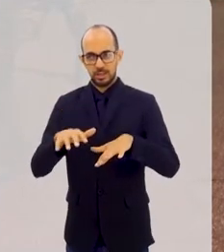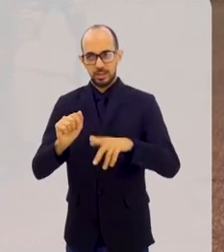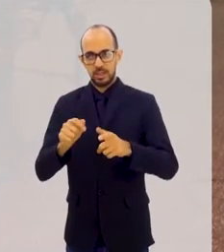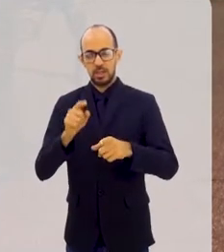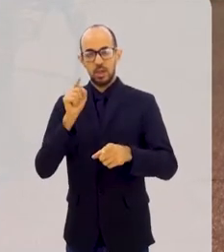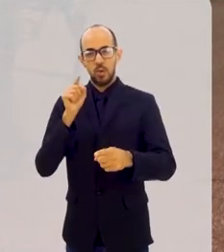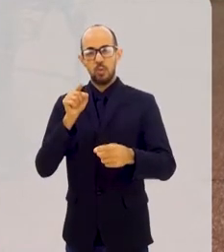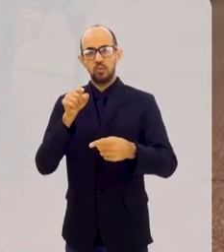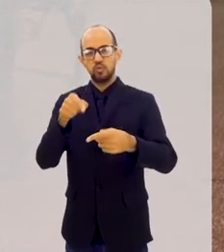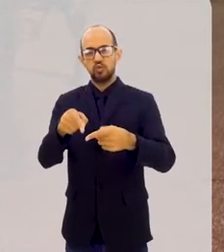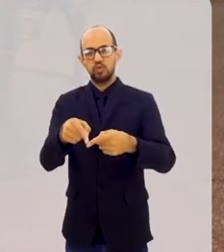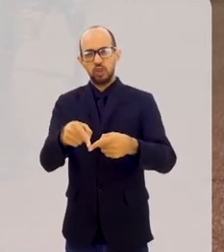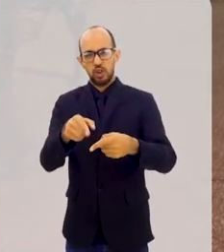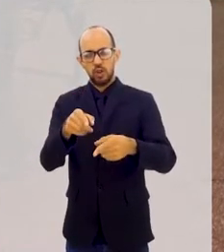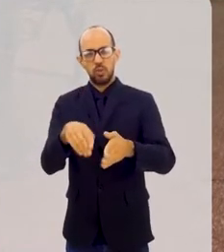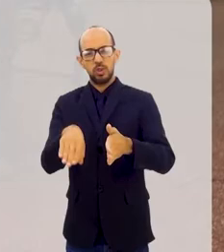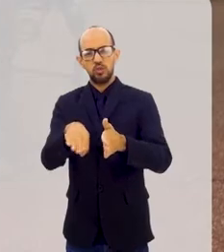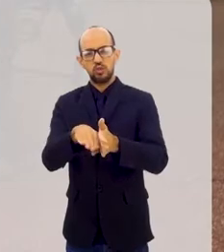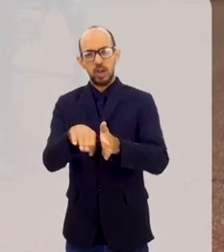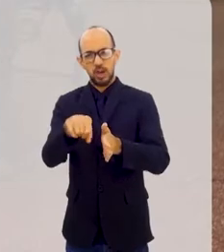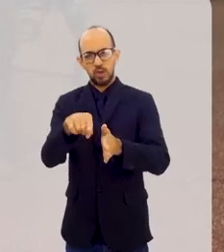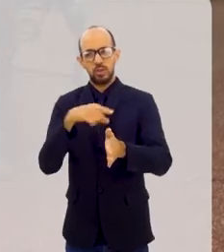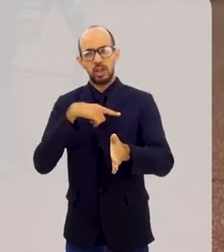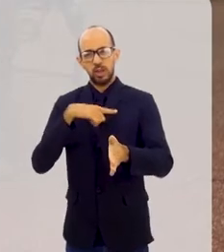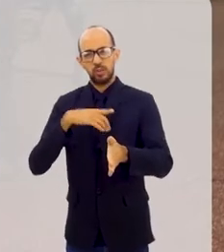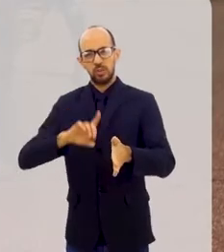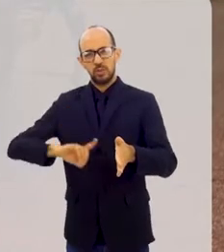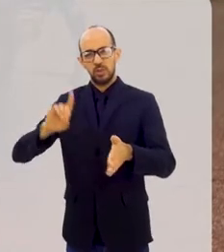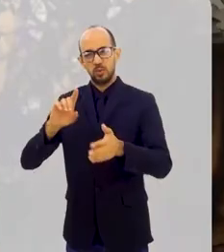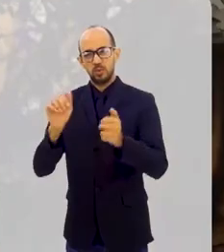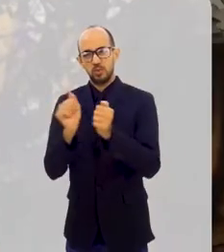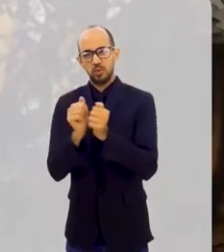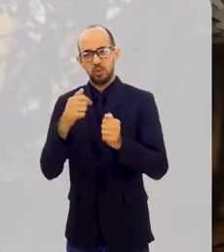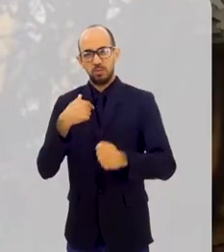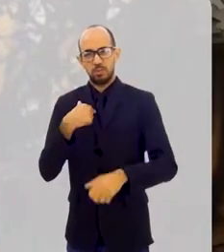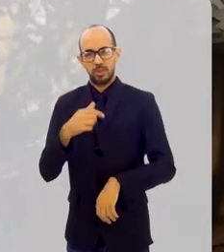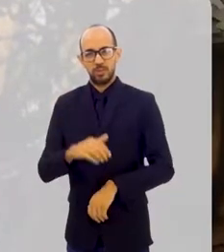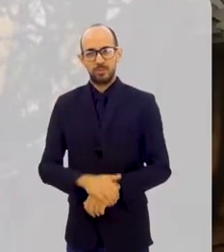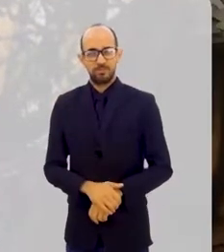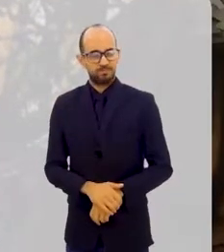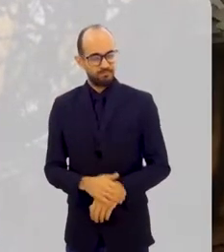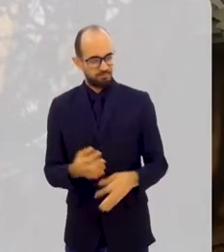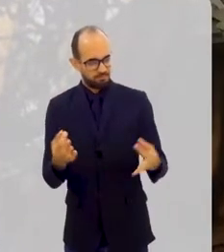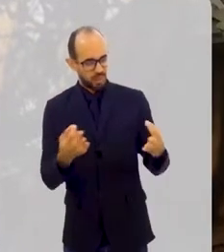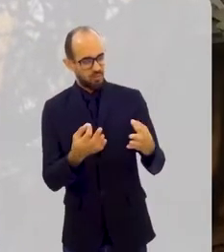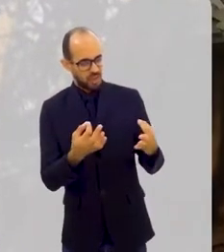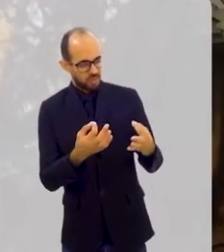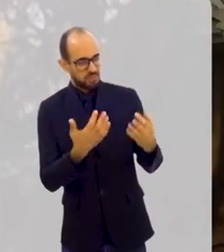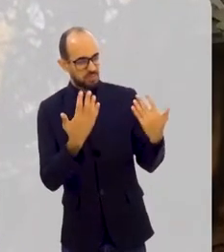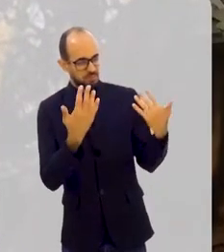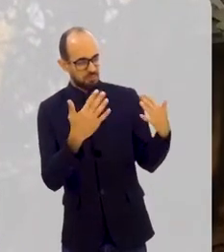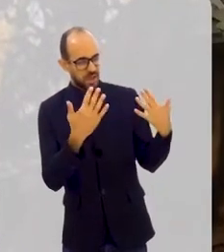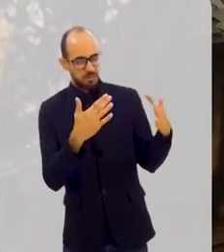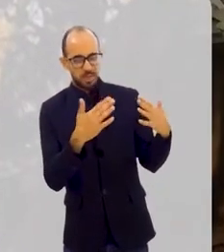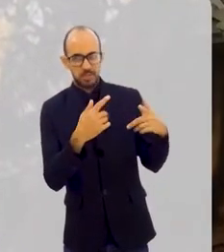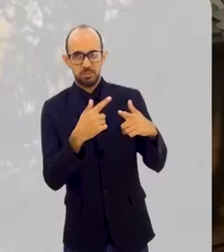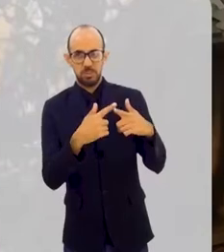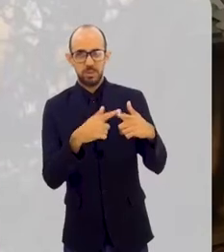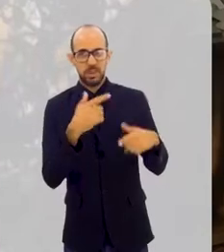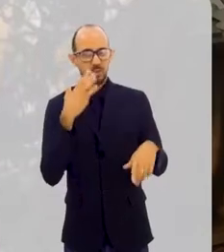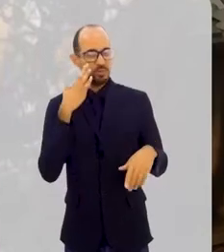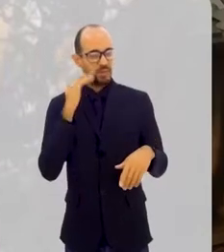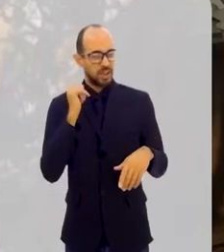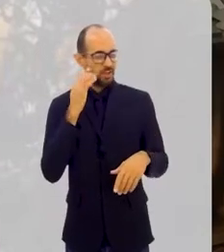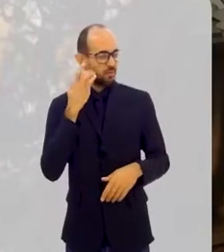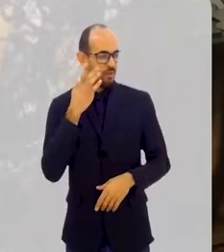Que é onde eu chego. Eu não estou sozinho. Eu carrego Deus junto comigo. Perfeito. E eu queria lhe dar os parabéns. Porque,